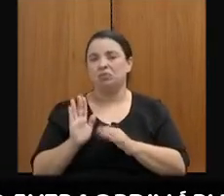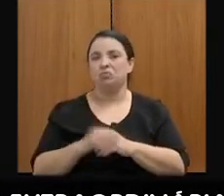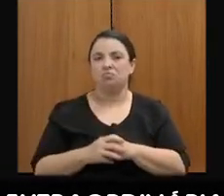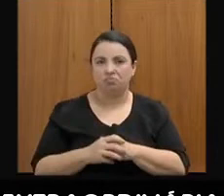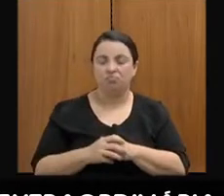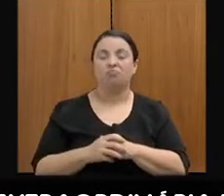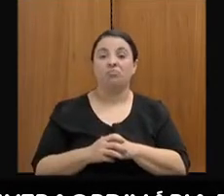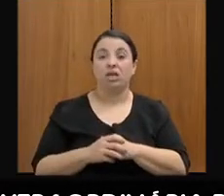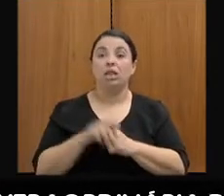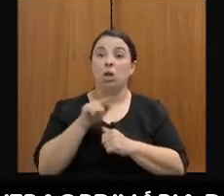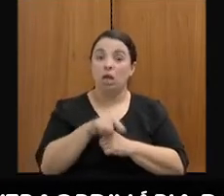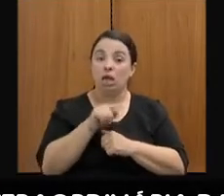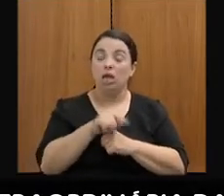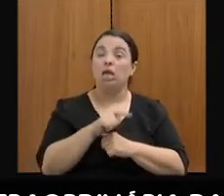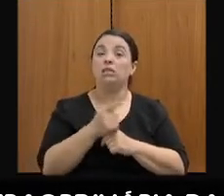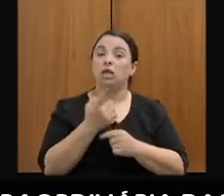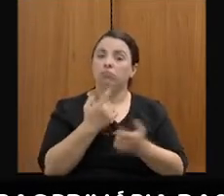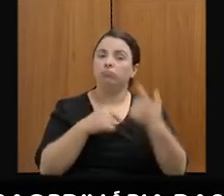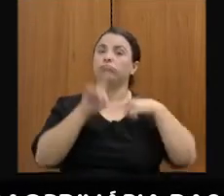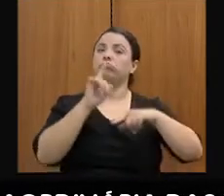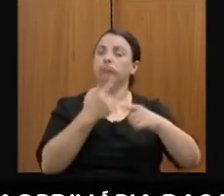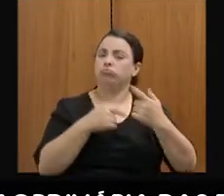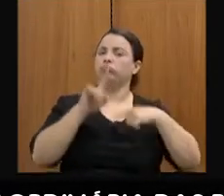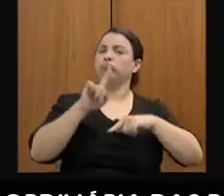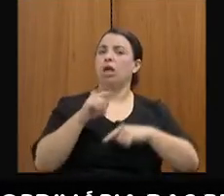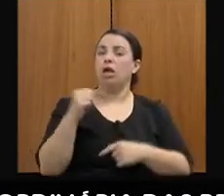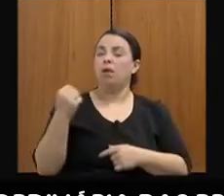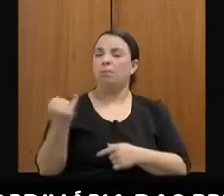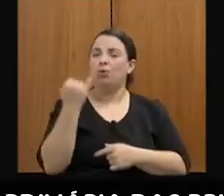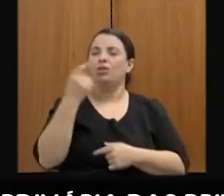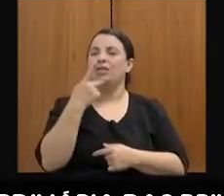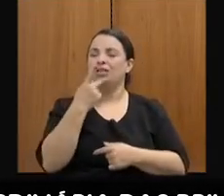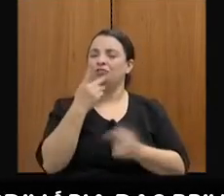tivemos e tudo isso que tivemos. Receber de